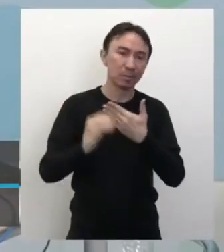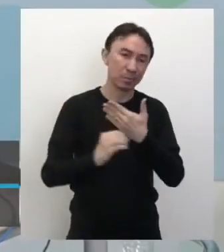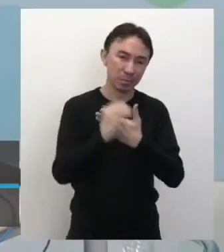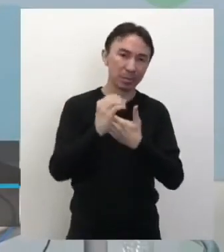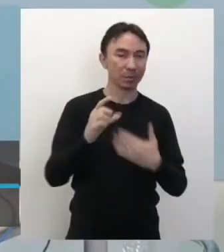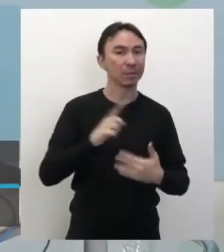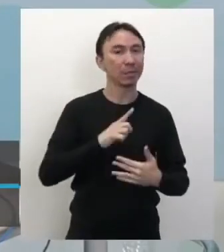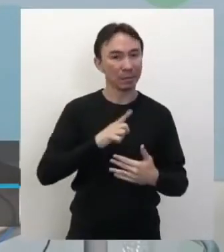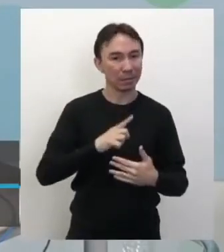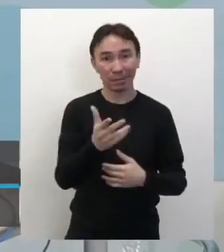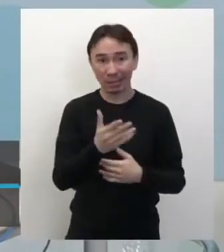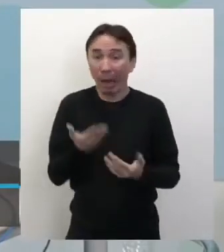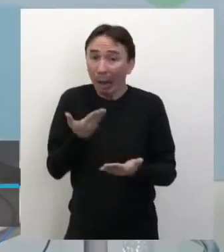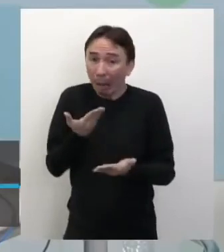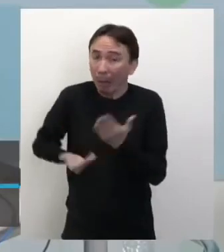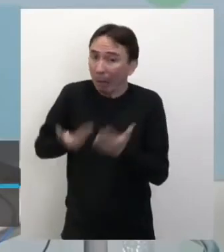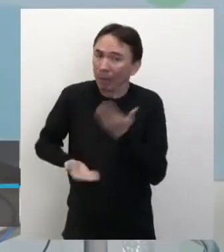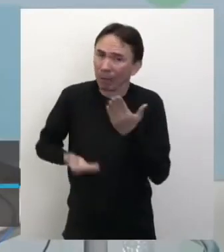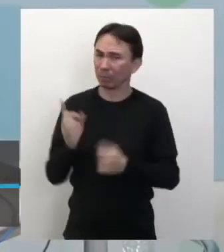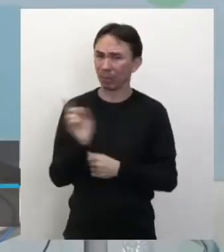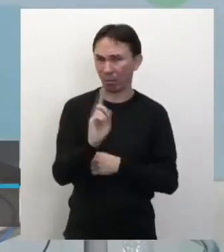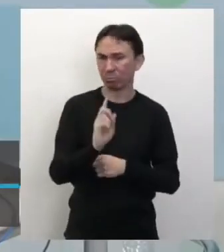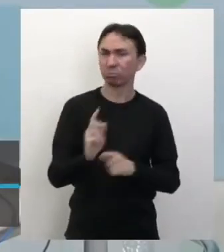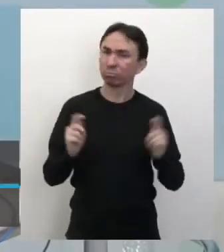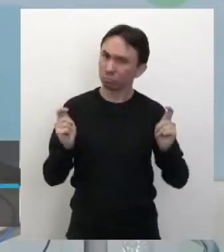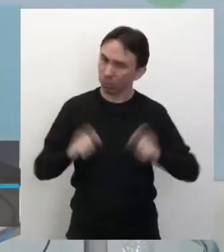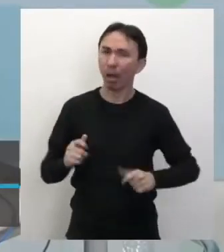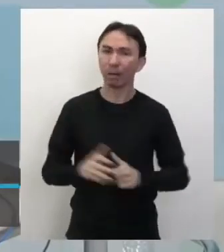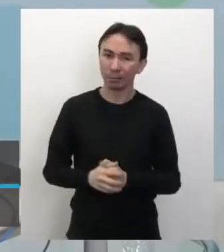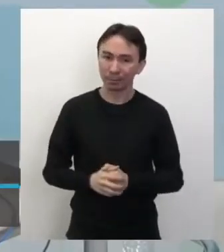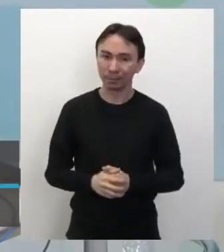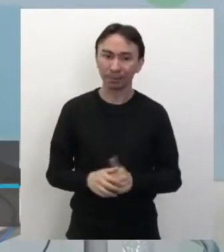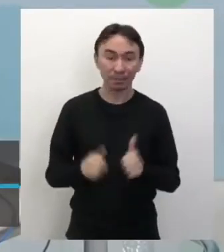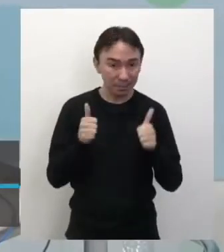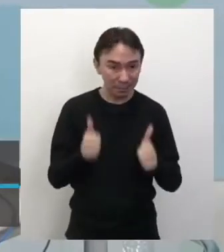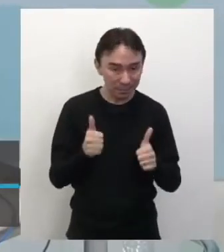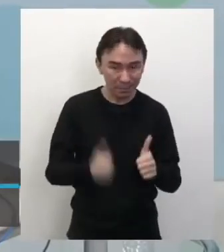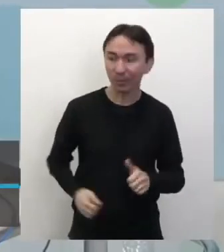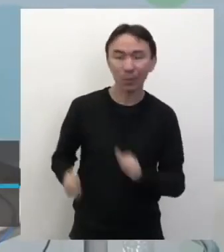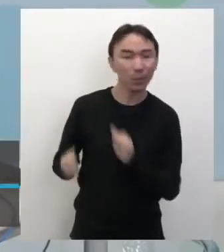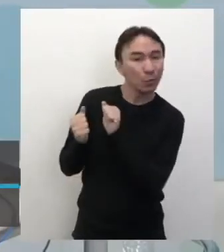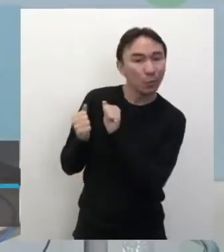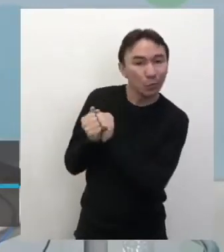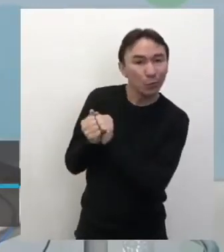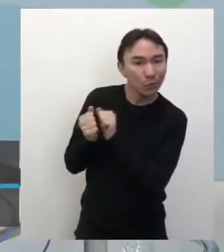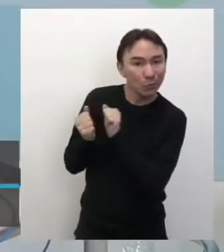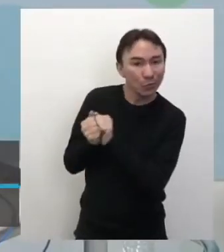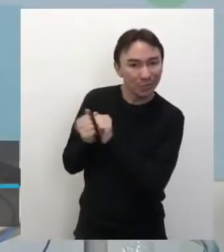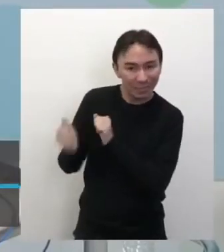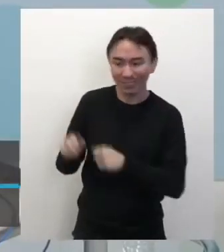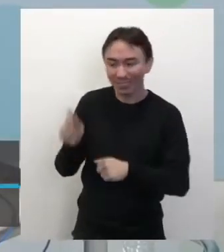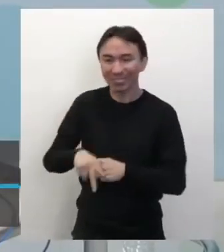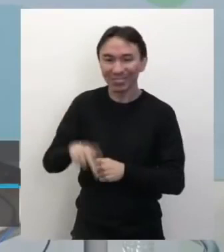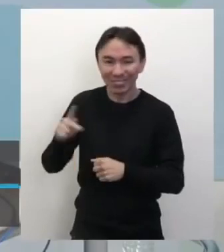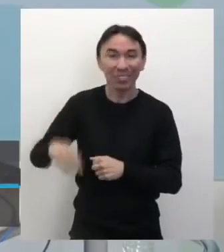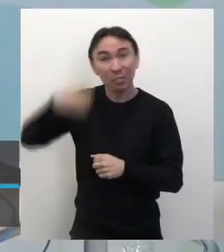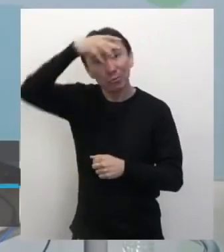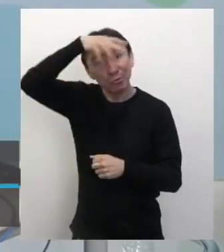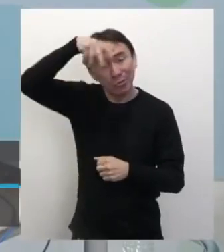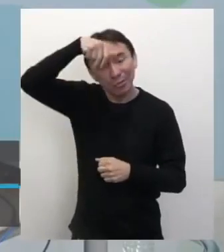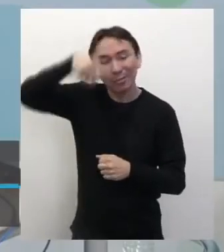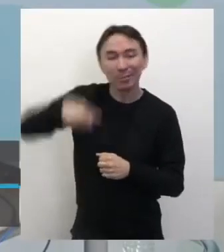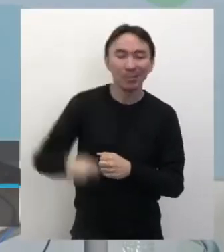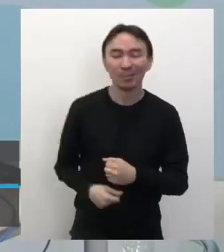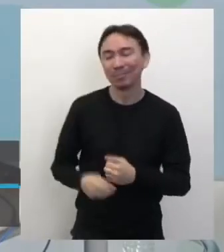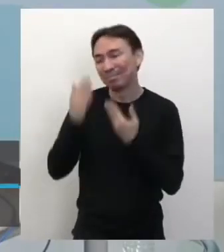eu agradeço aí a possibilidade de estar aqui participando da aula com o professor Elio Joel, que eu sempre aprendo muito aí com as aulas, hoje